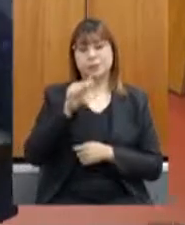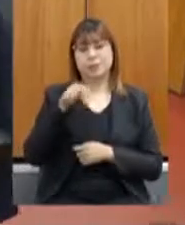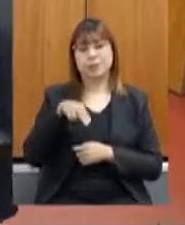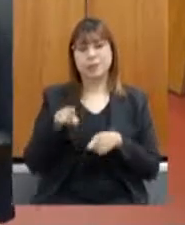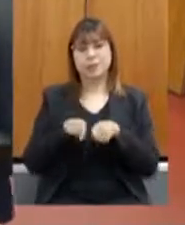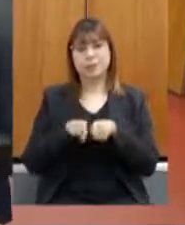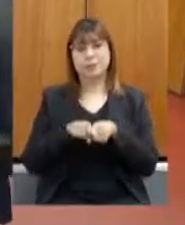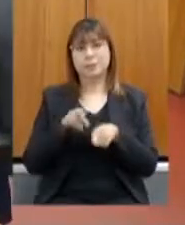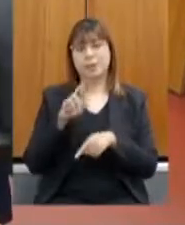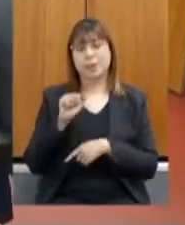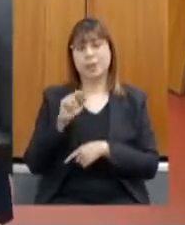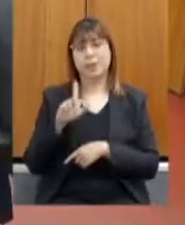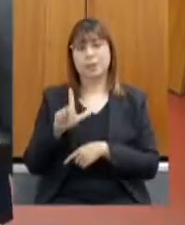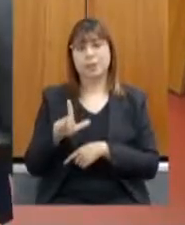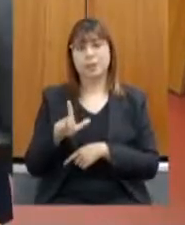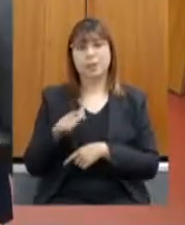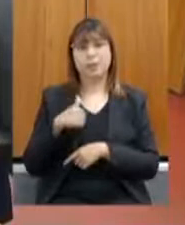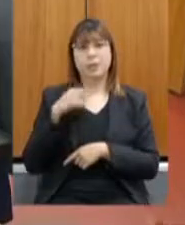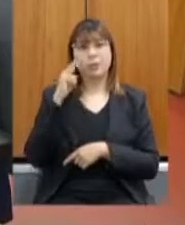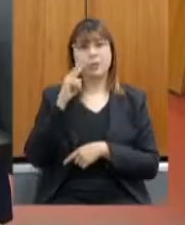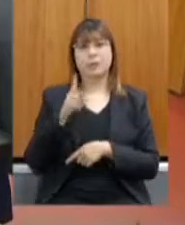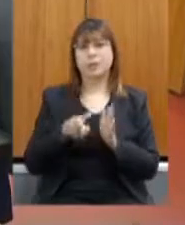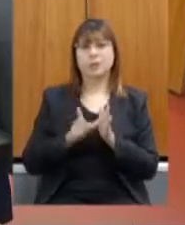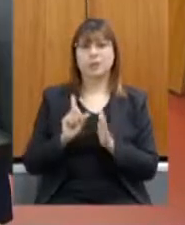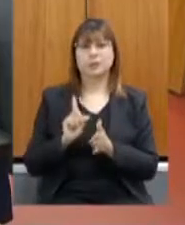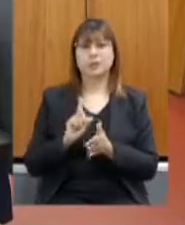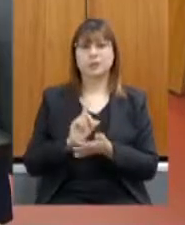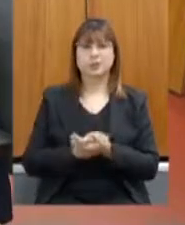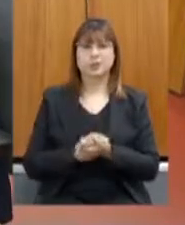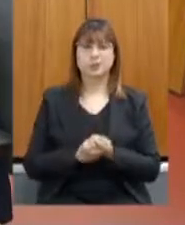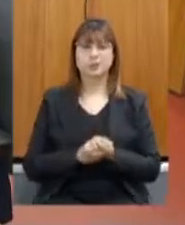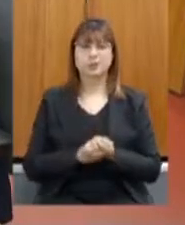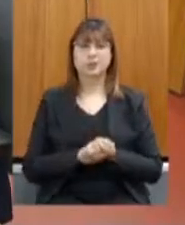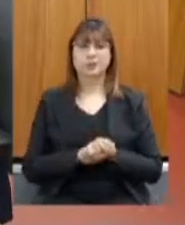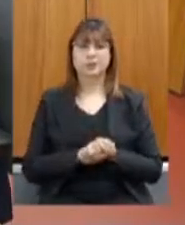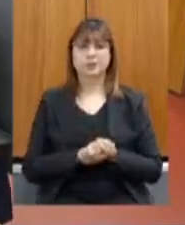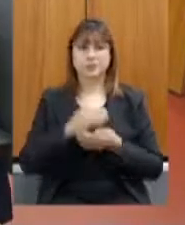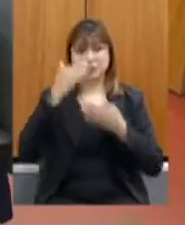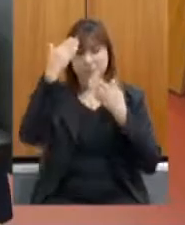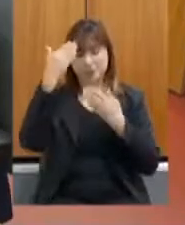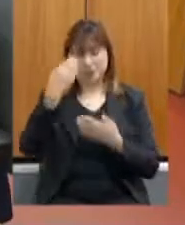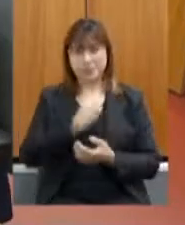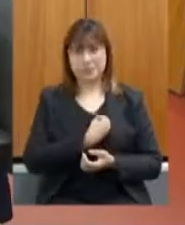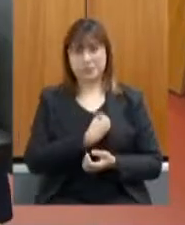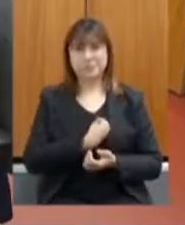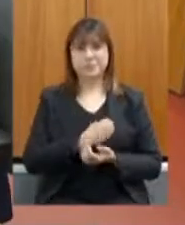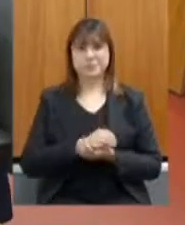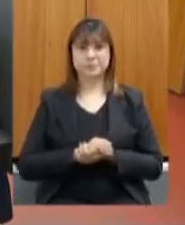o deputado Raul Belenha, nem tinha visto ele chegar, deputado. Muito obrigada pela presença.